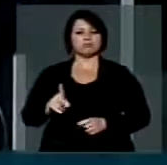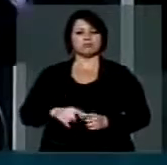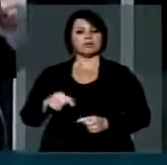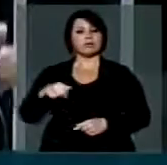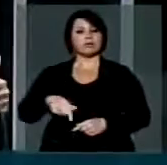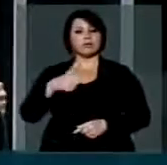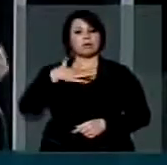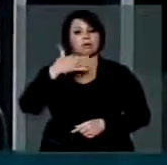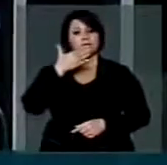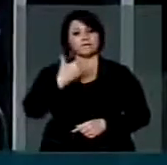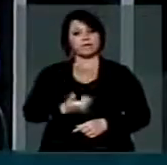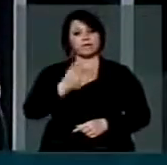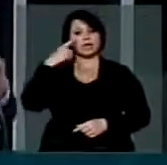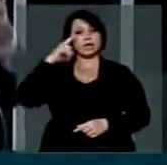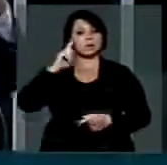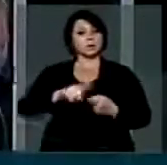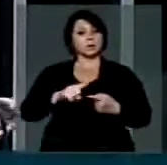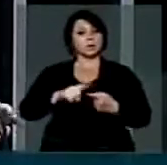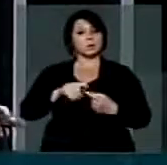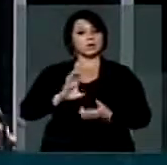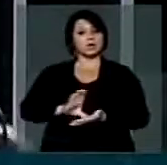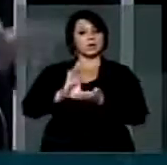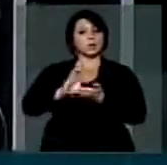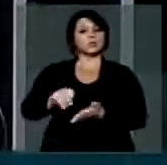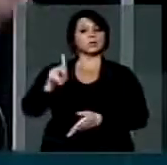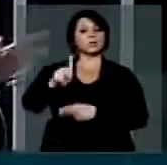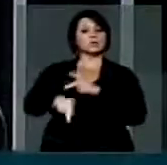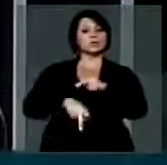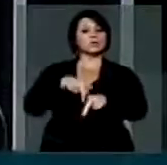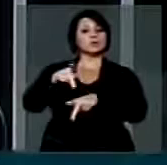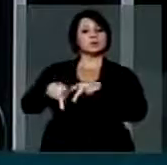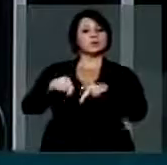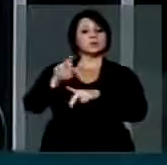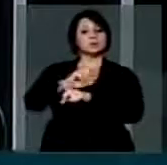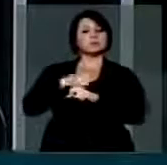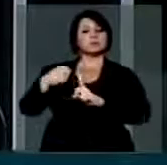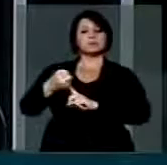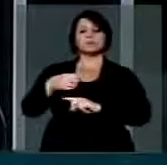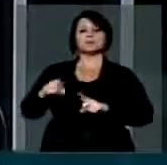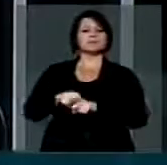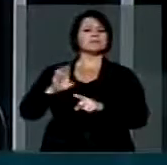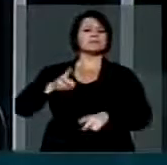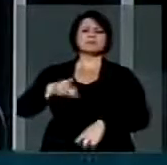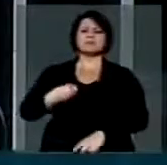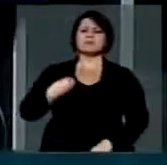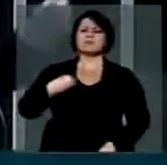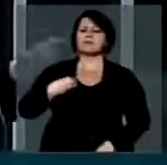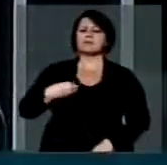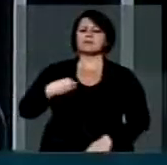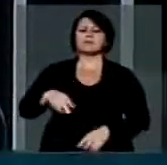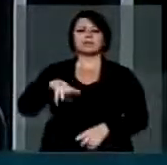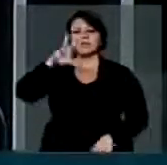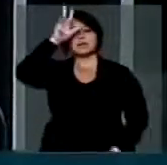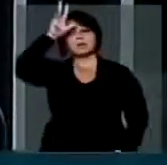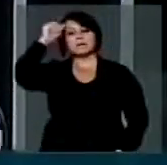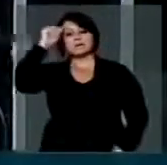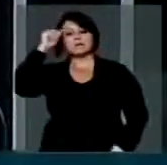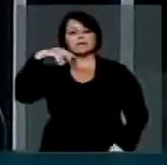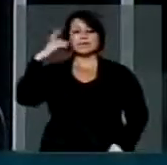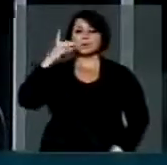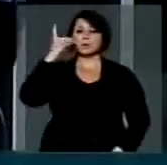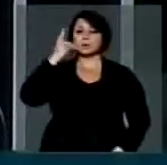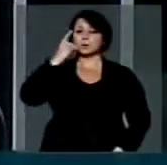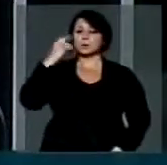somos a favor dos conselhos do povo, dos conselhos populares, em toda a nossa vida pública, de prefeito, ou de